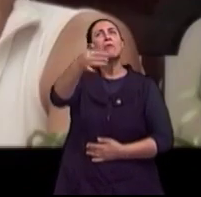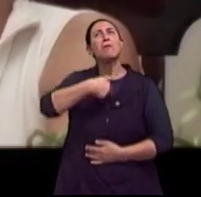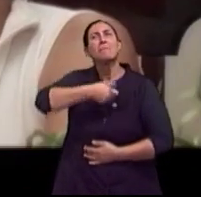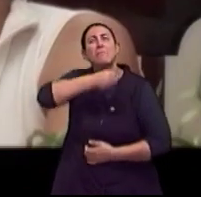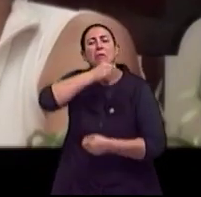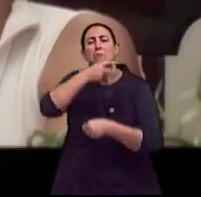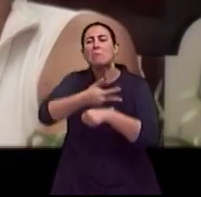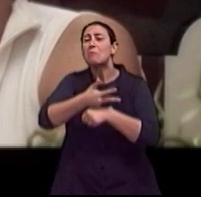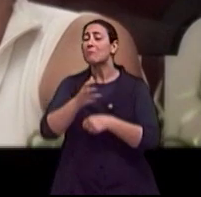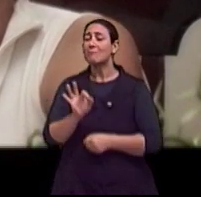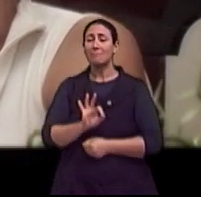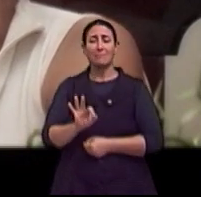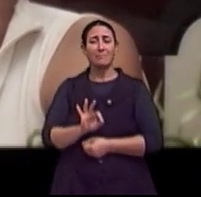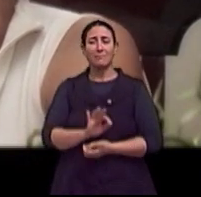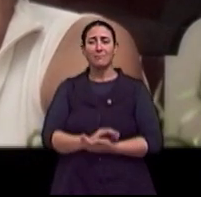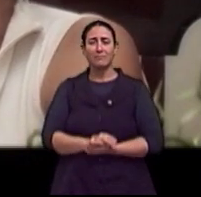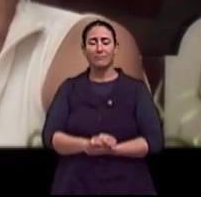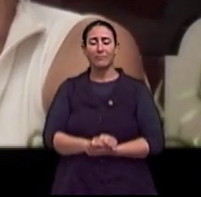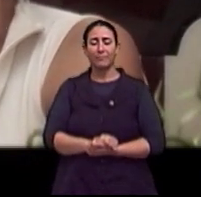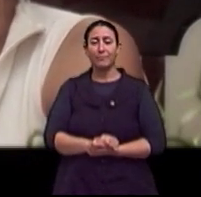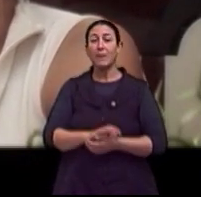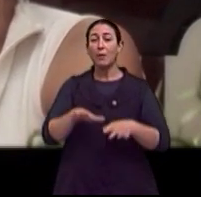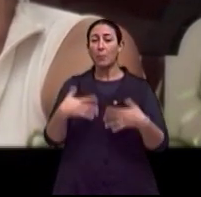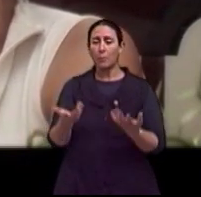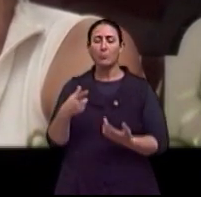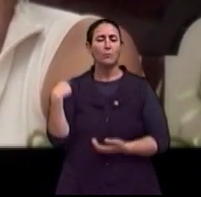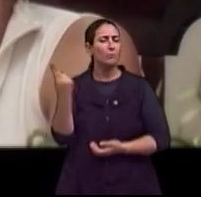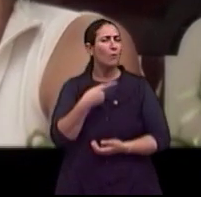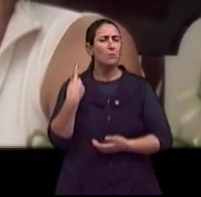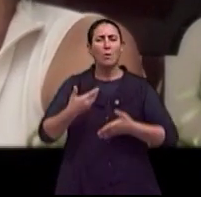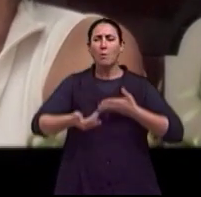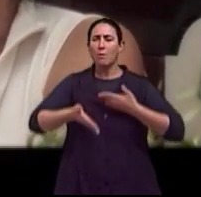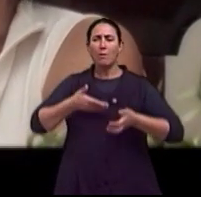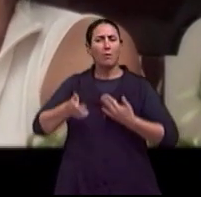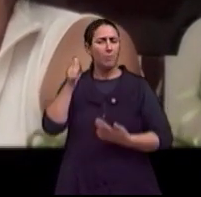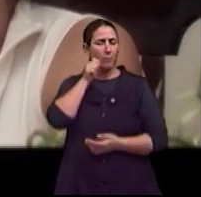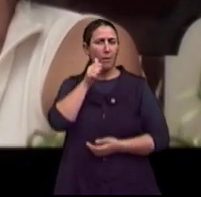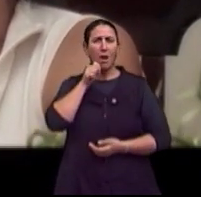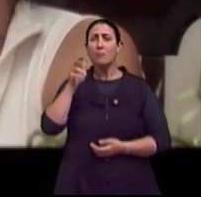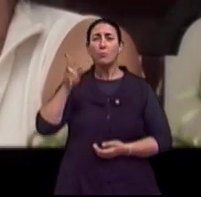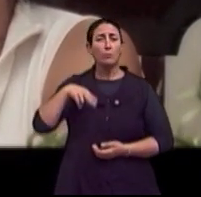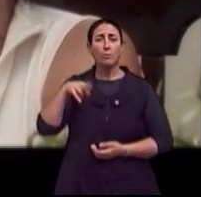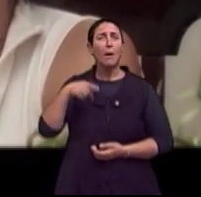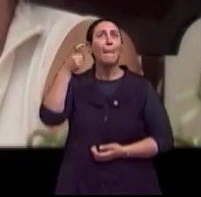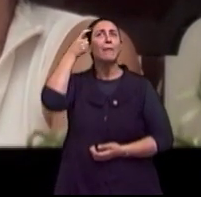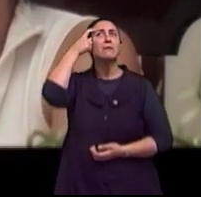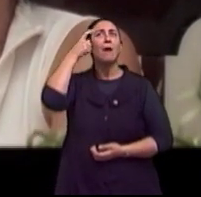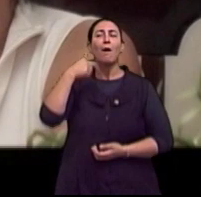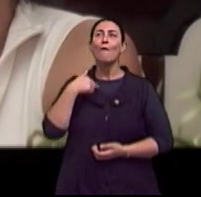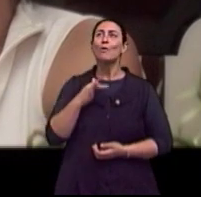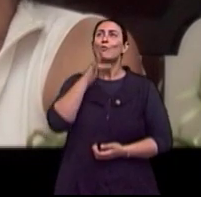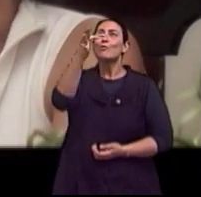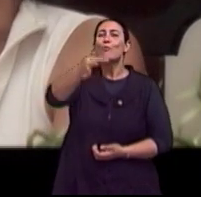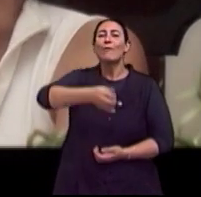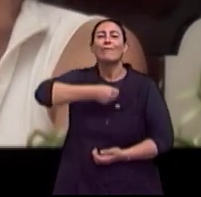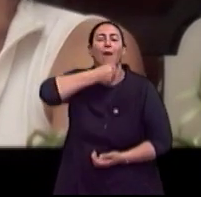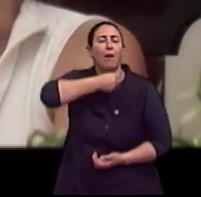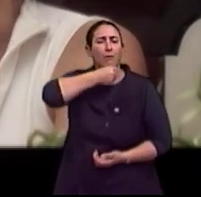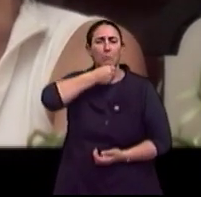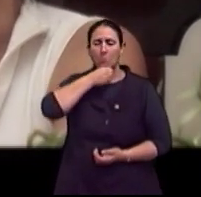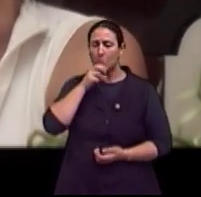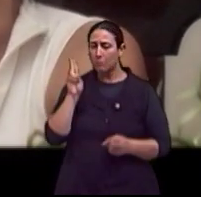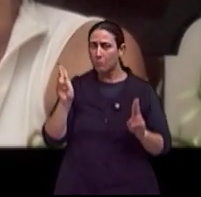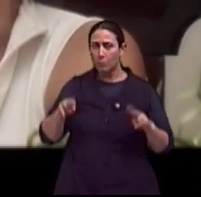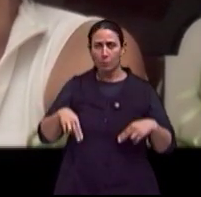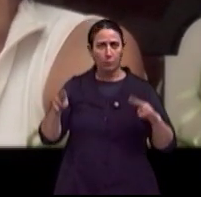dentro. A moça quando entra pra prostituição, como qualquer mulher entra, a gente nunca pensa que vai envelhecer. E